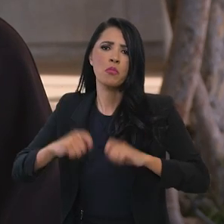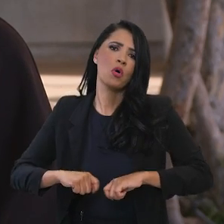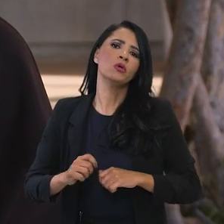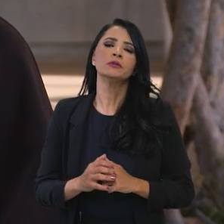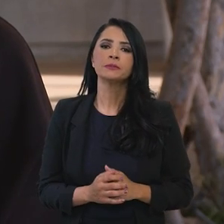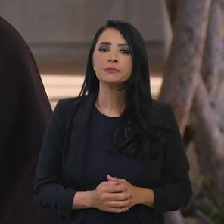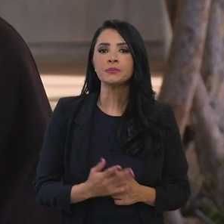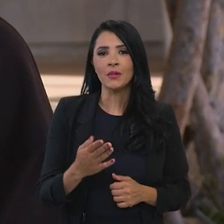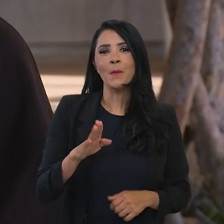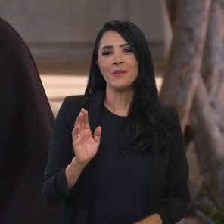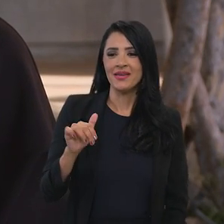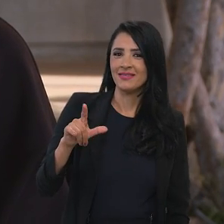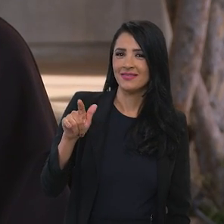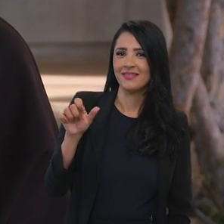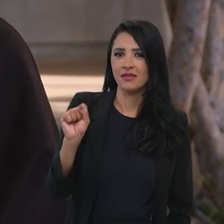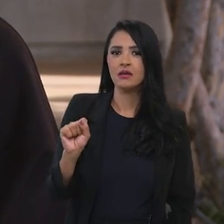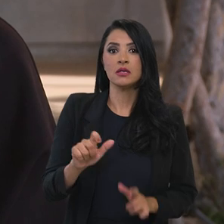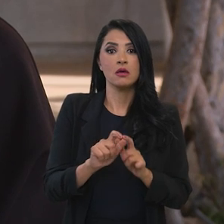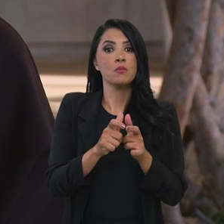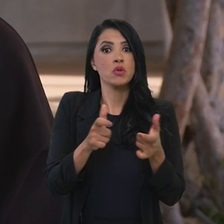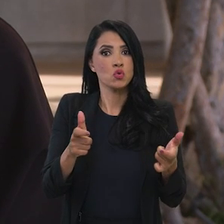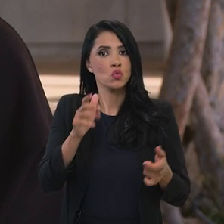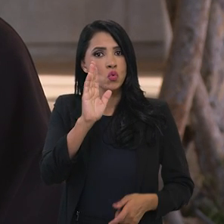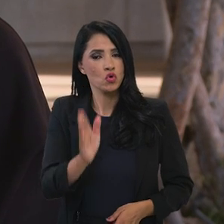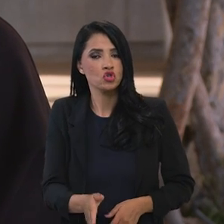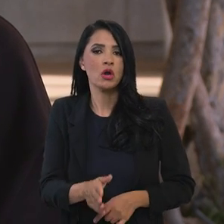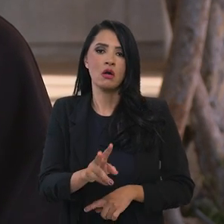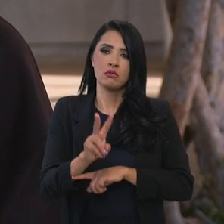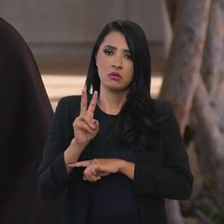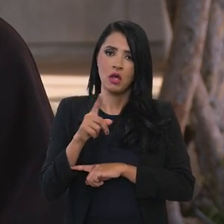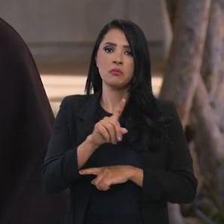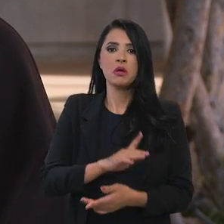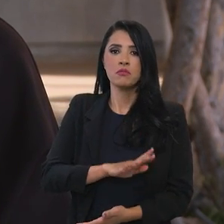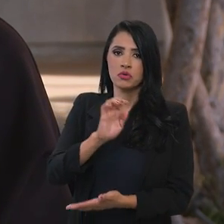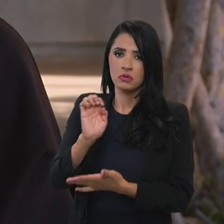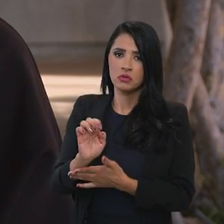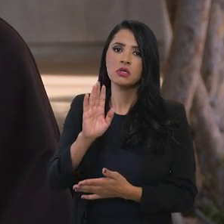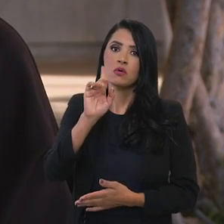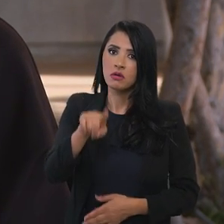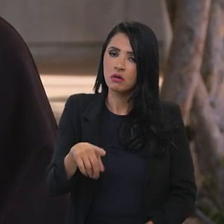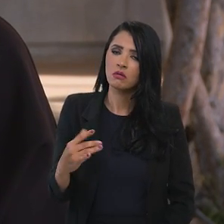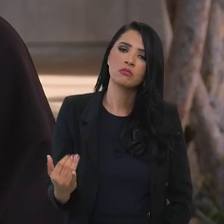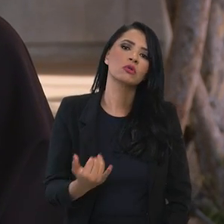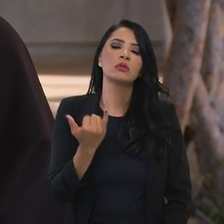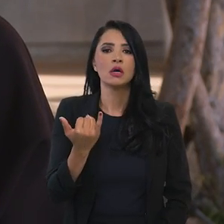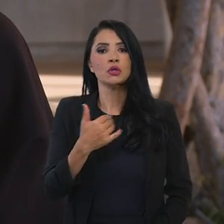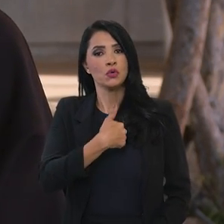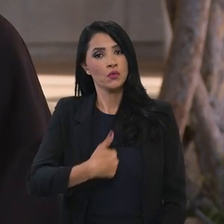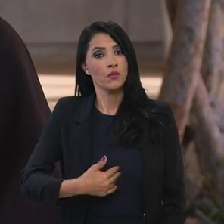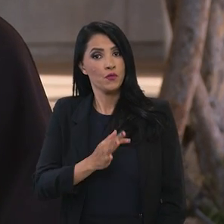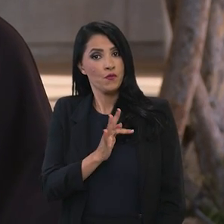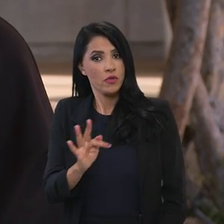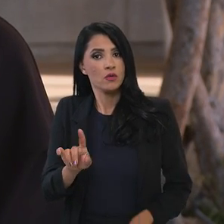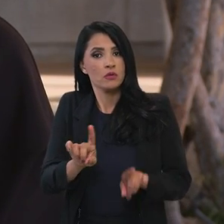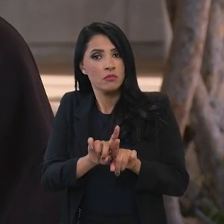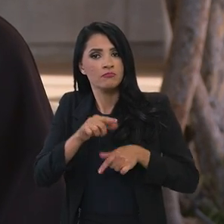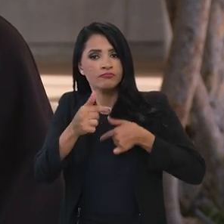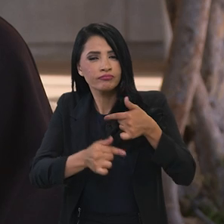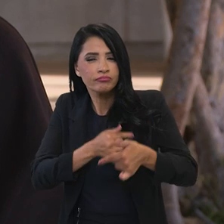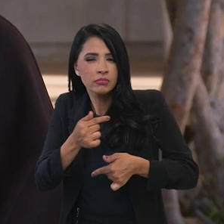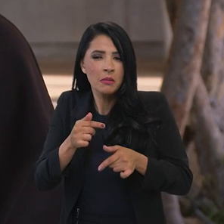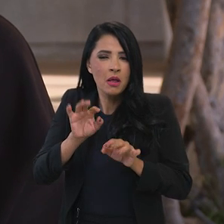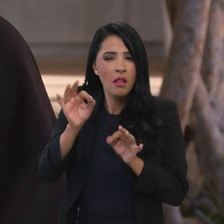o crédito às exportações o que é muito importante. governo federal está trabalhando na reformulação do seguro de crédito às